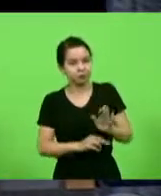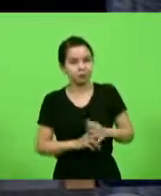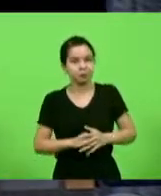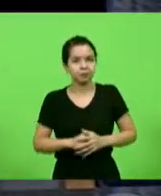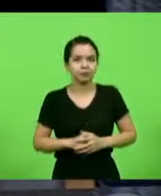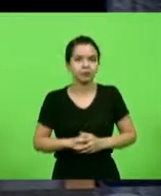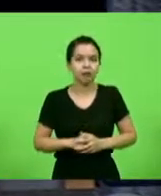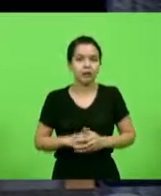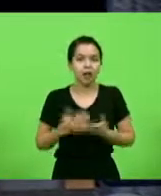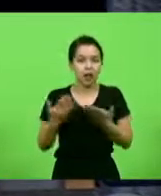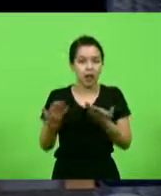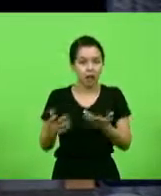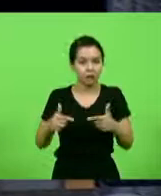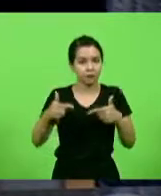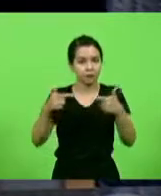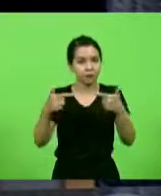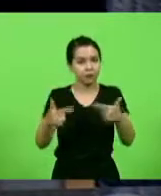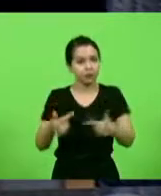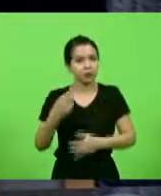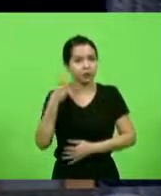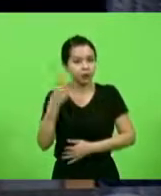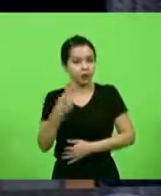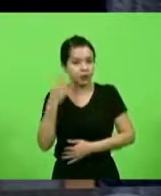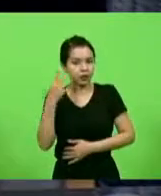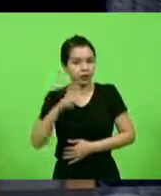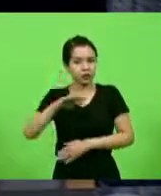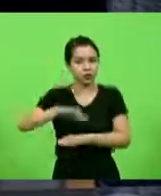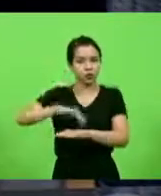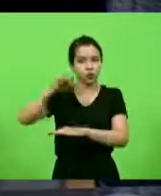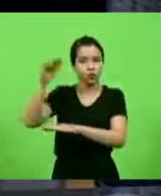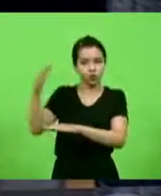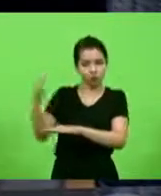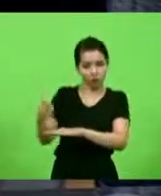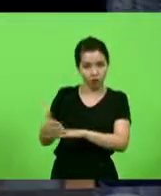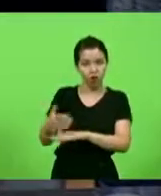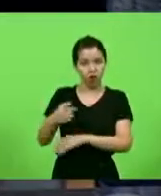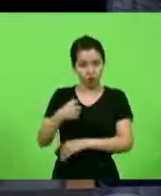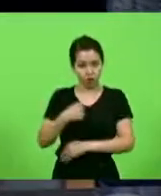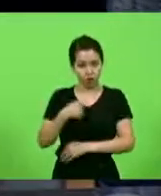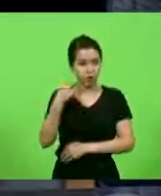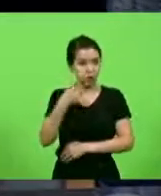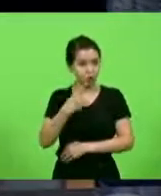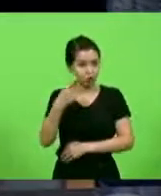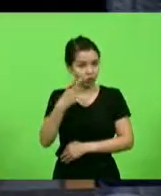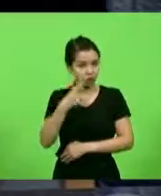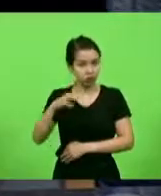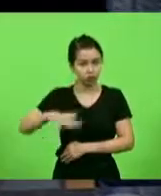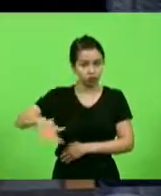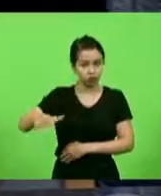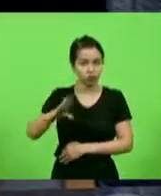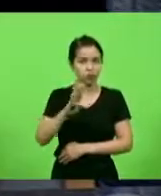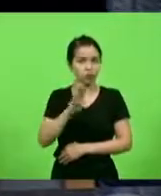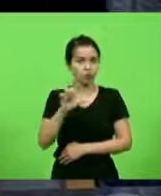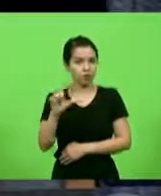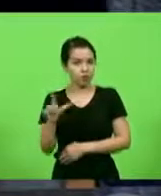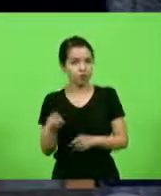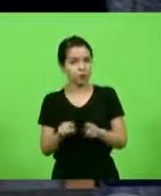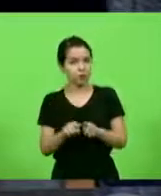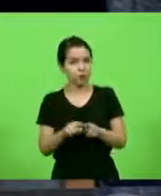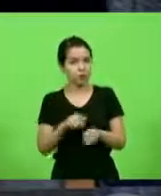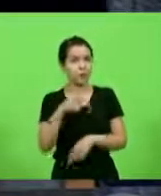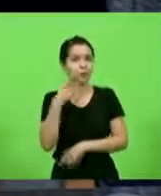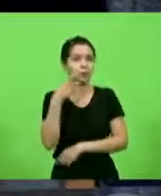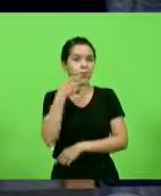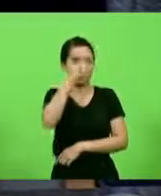da frente parlamentar, do Vale, como deputado de Blumenau, em nome do prefeito Mário Delbrande, do